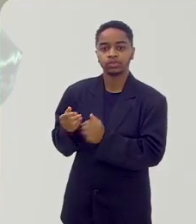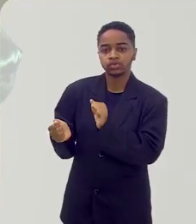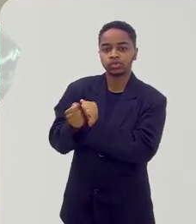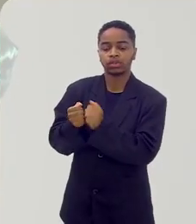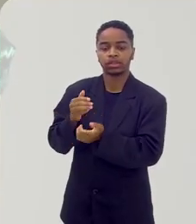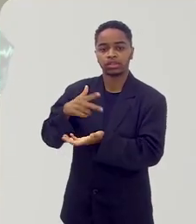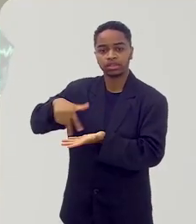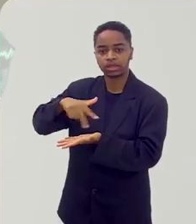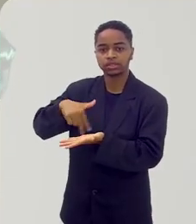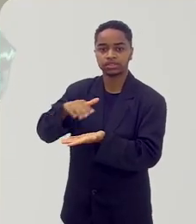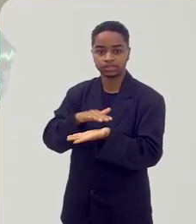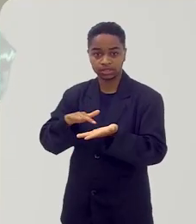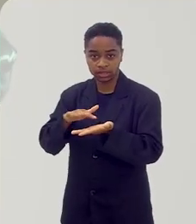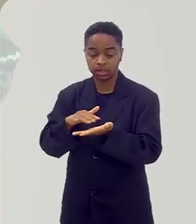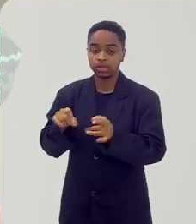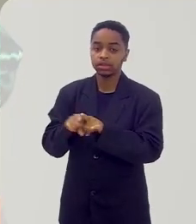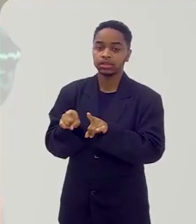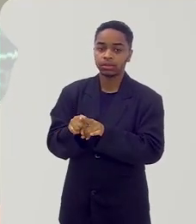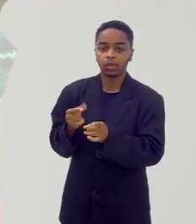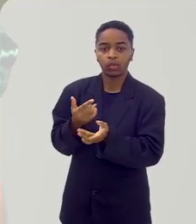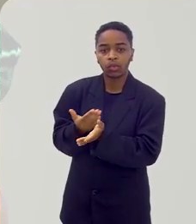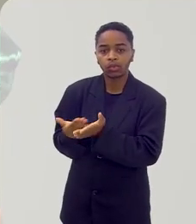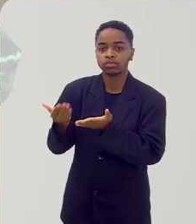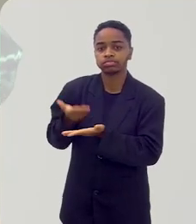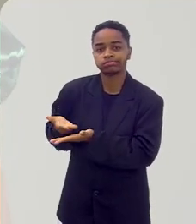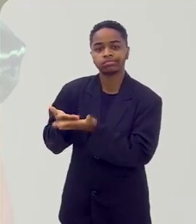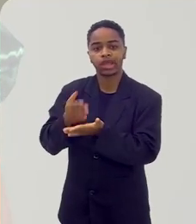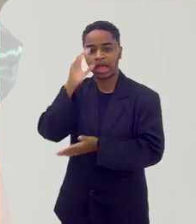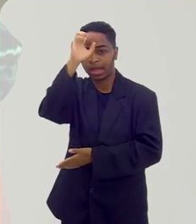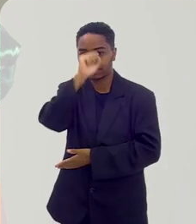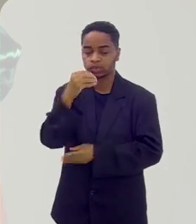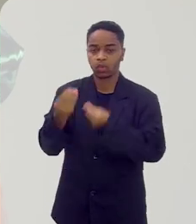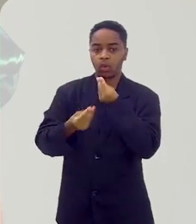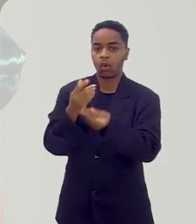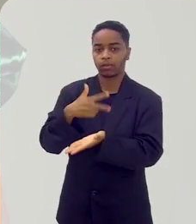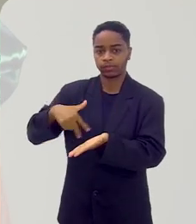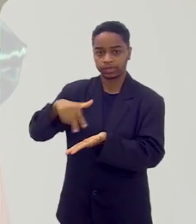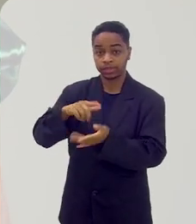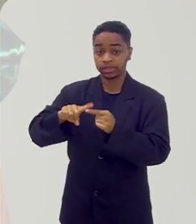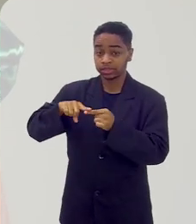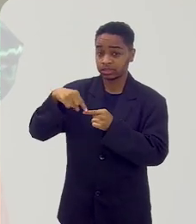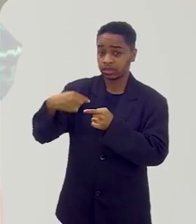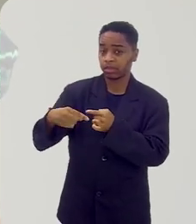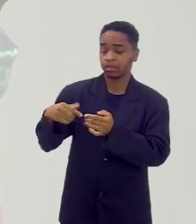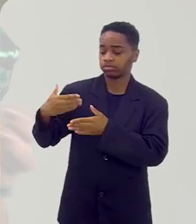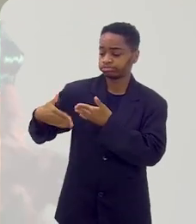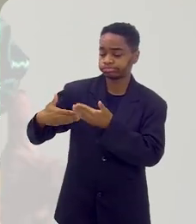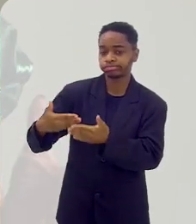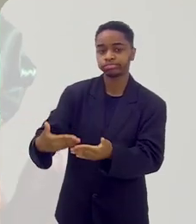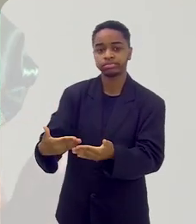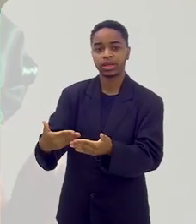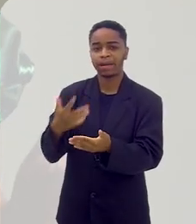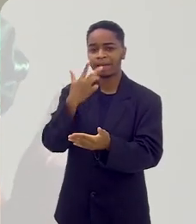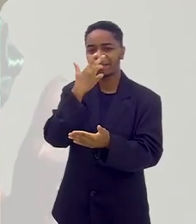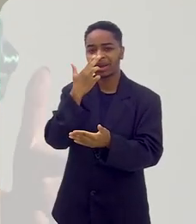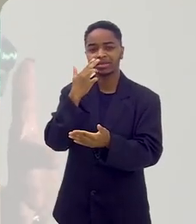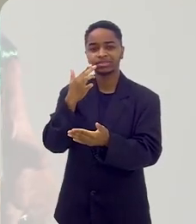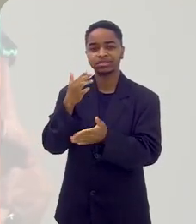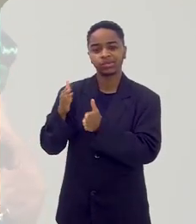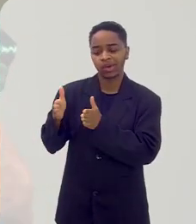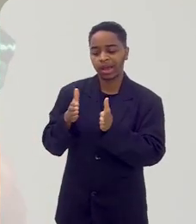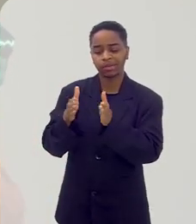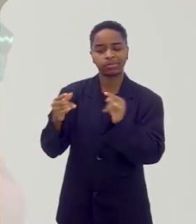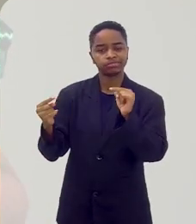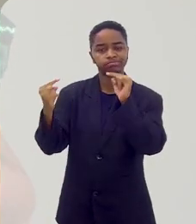dança cigana. E aí comecei a fazer aula de dança cigana, aprender a dançar. E aí dali, tudo